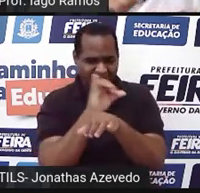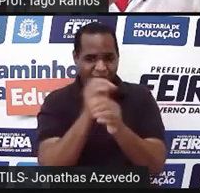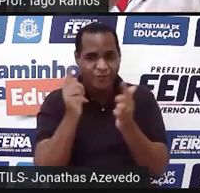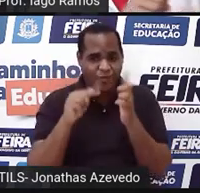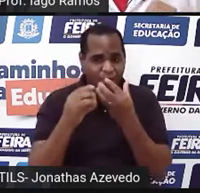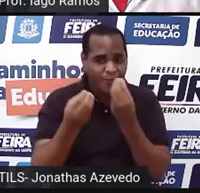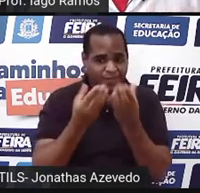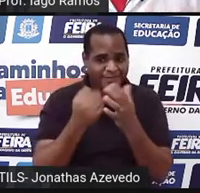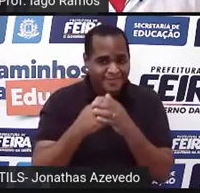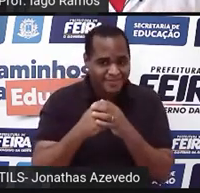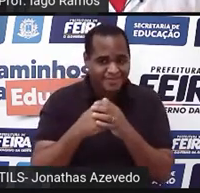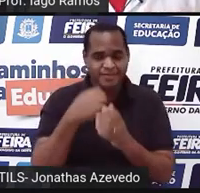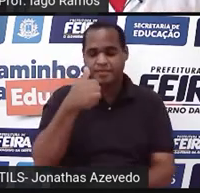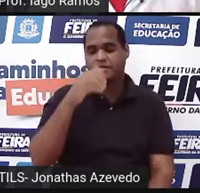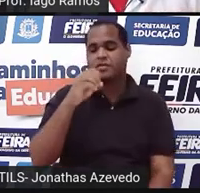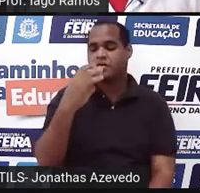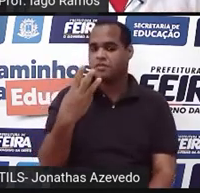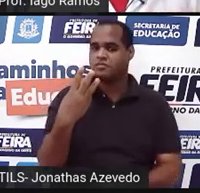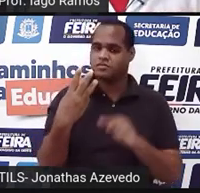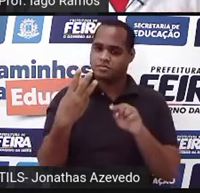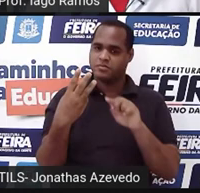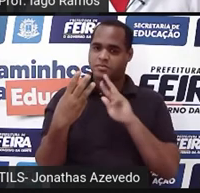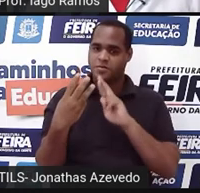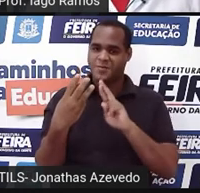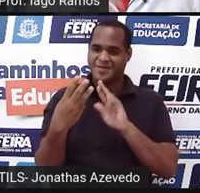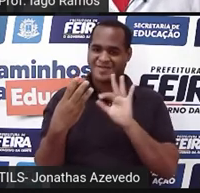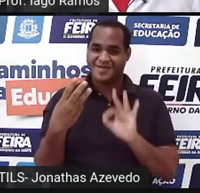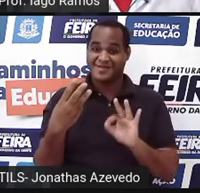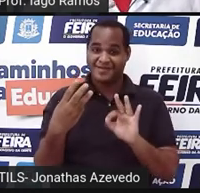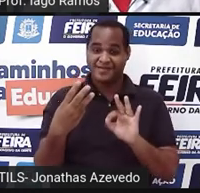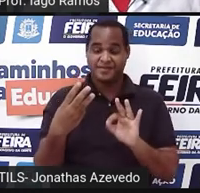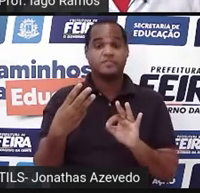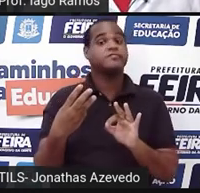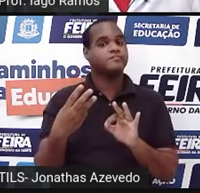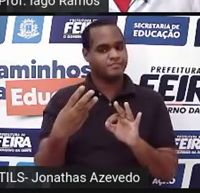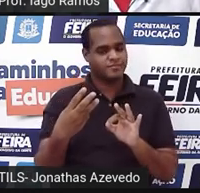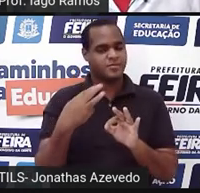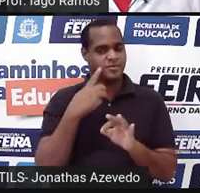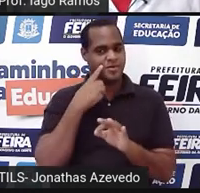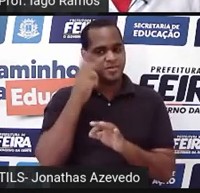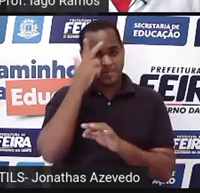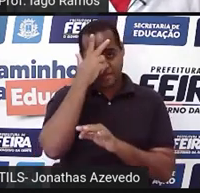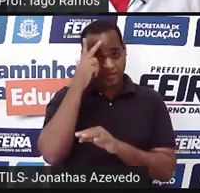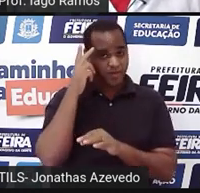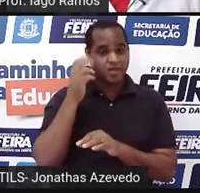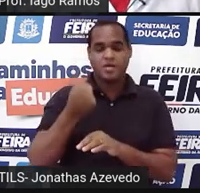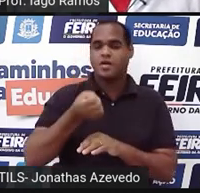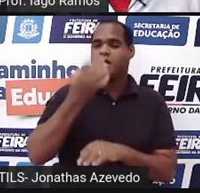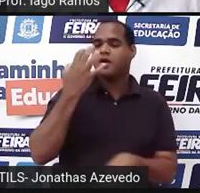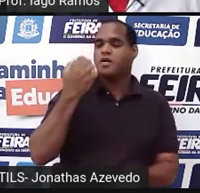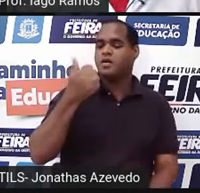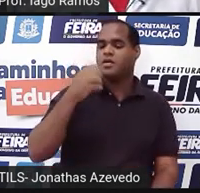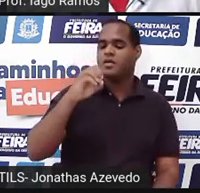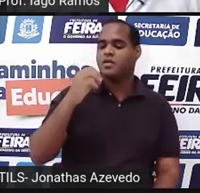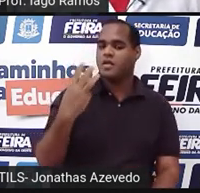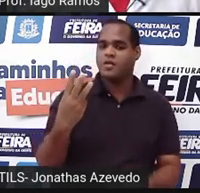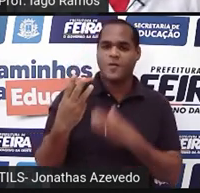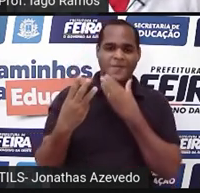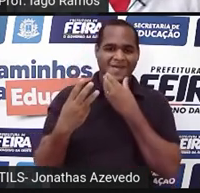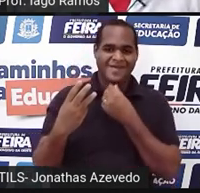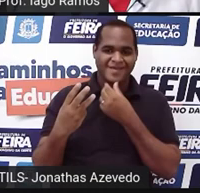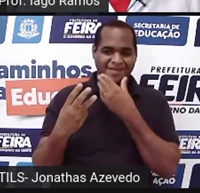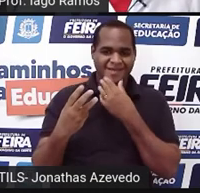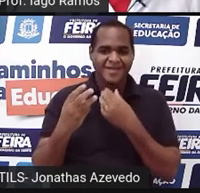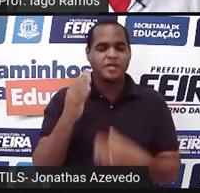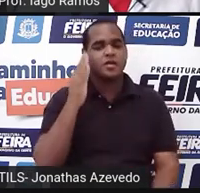tá bom? 103 é a resposta, certo? Ou seja, estiveram nesse evento 103 homens, mas